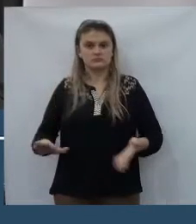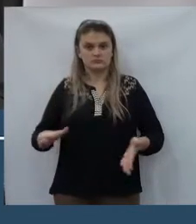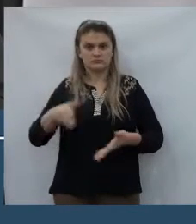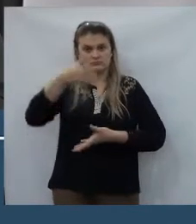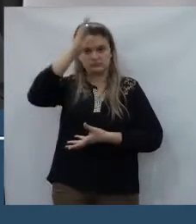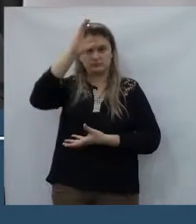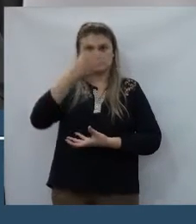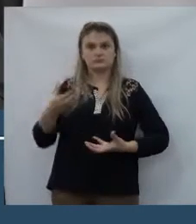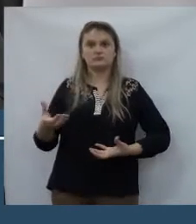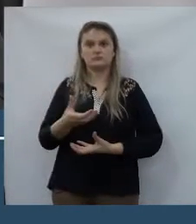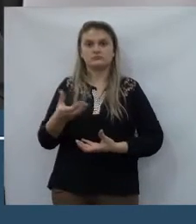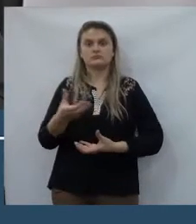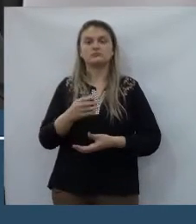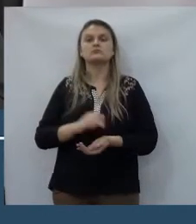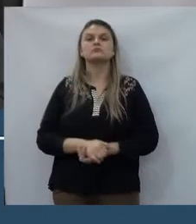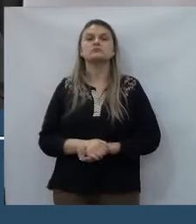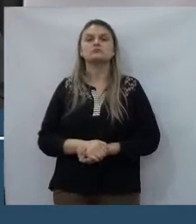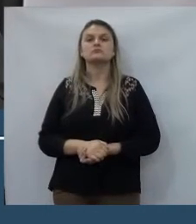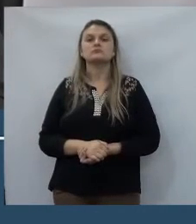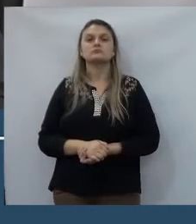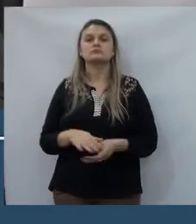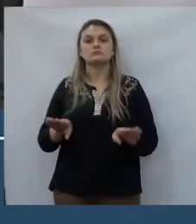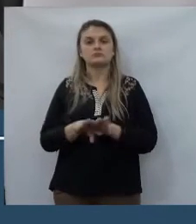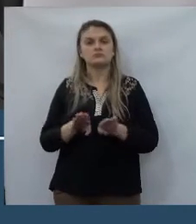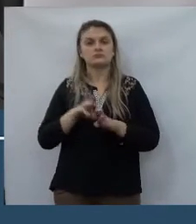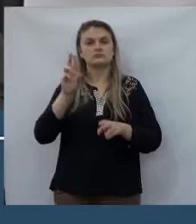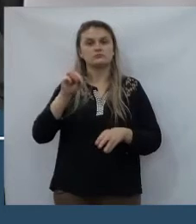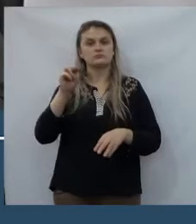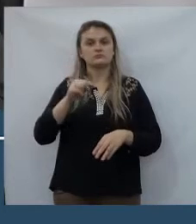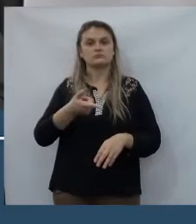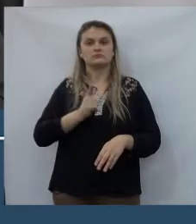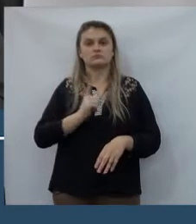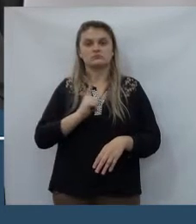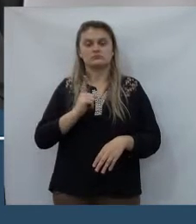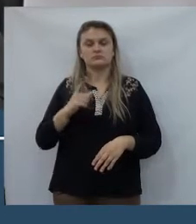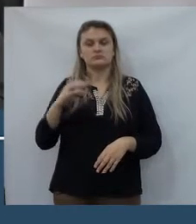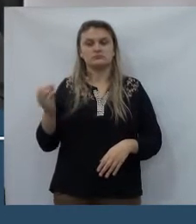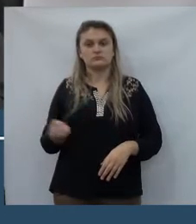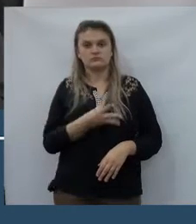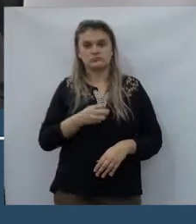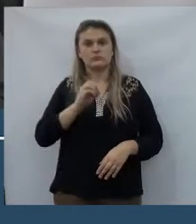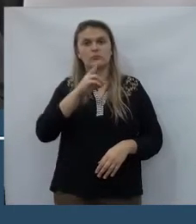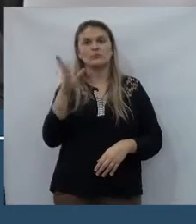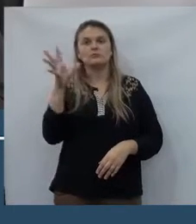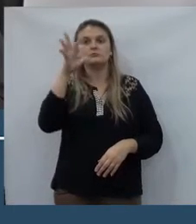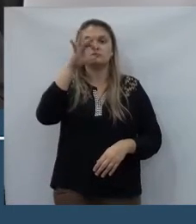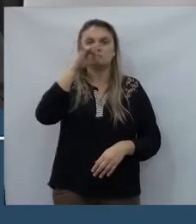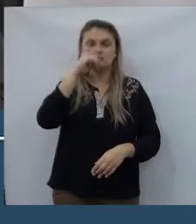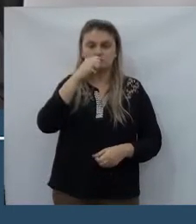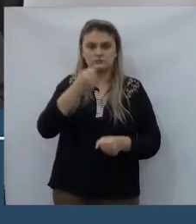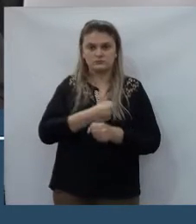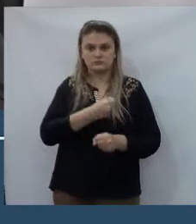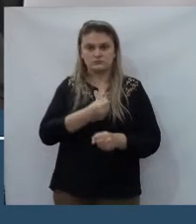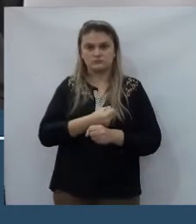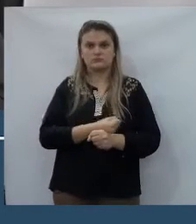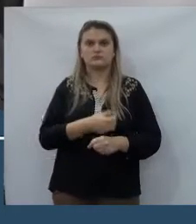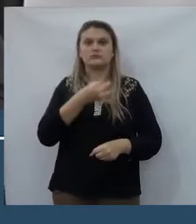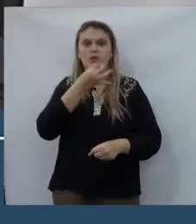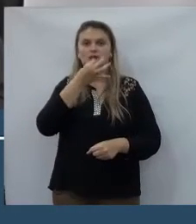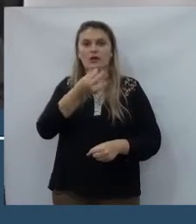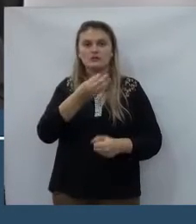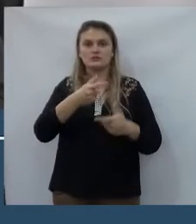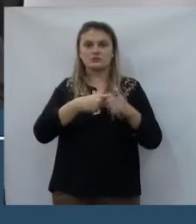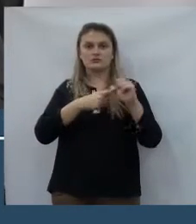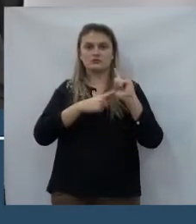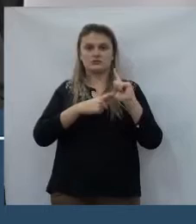o bombeiro e jamais iria ter novamente, iria demorar muito. Nós íamos ficar